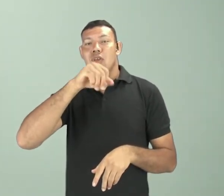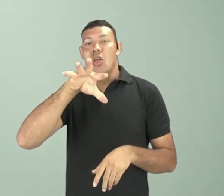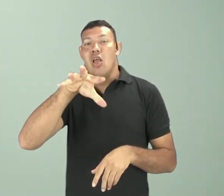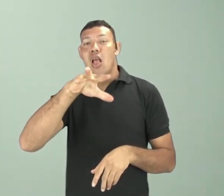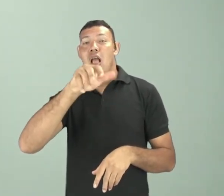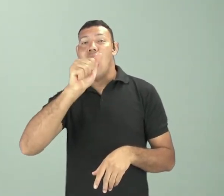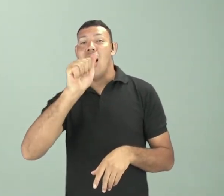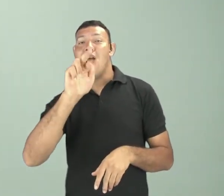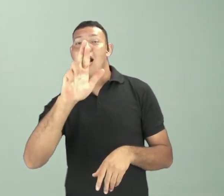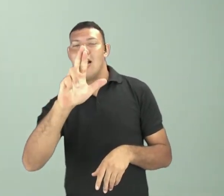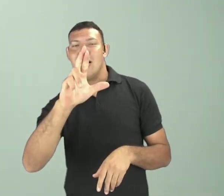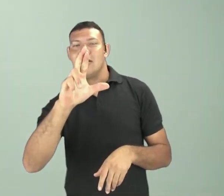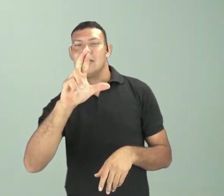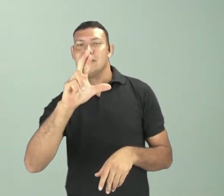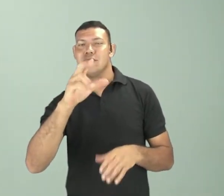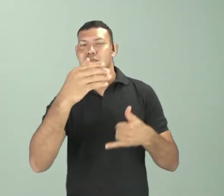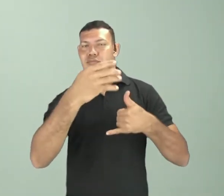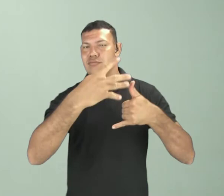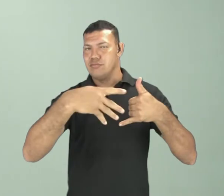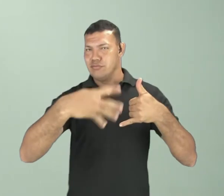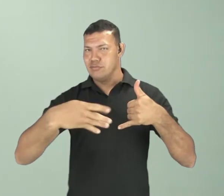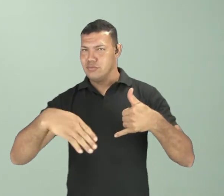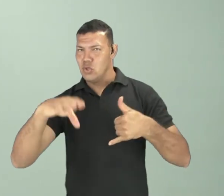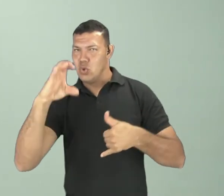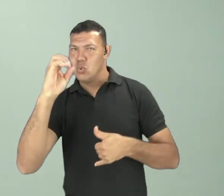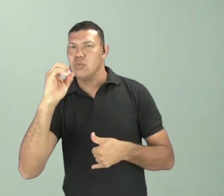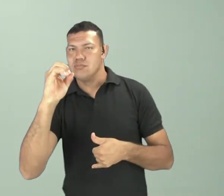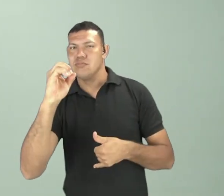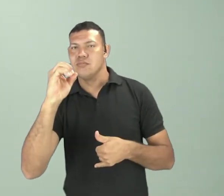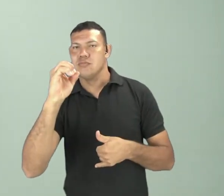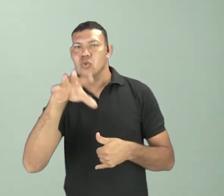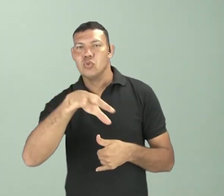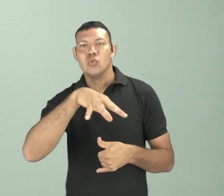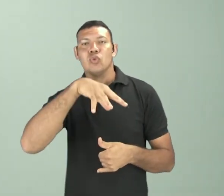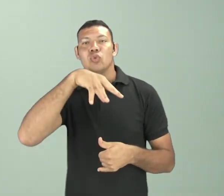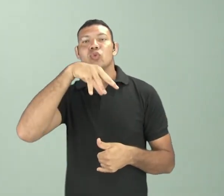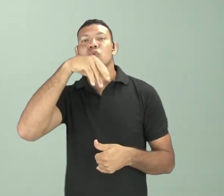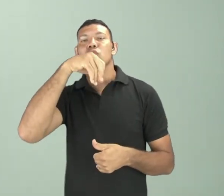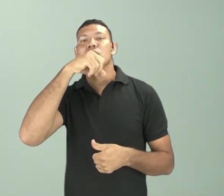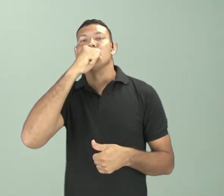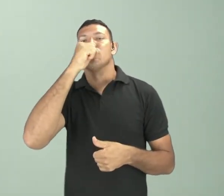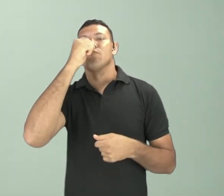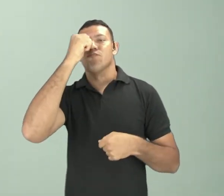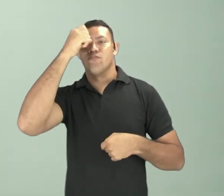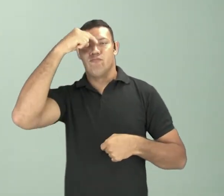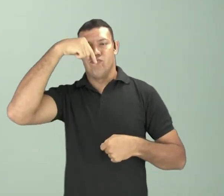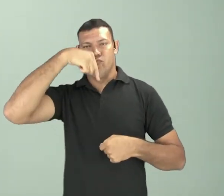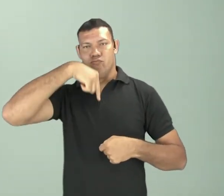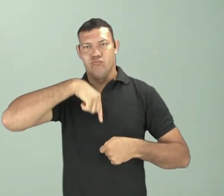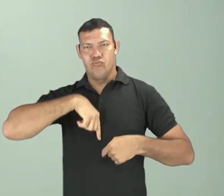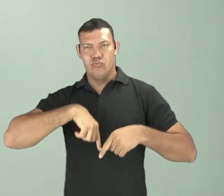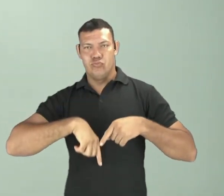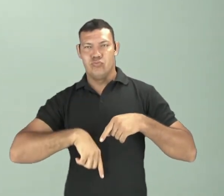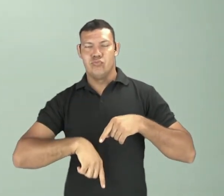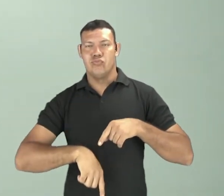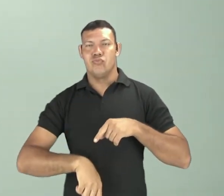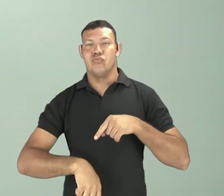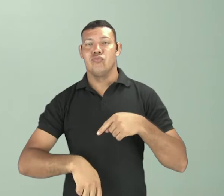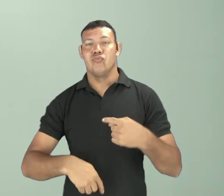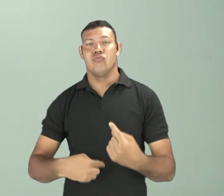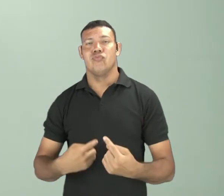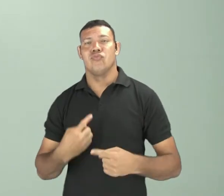e a partir desse processo da respiração, esse oxigênio, parte desse oxigênio, é